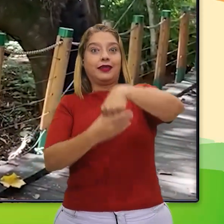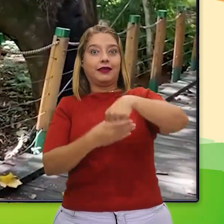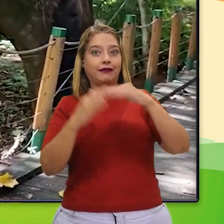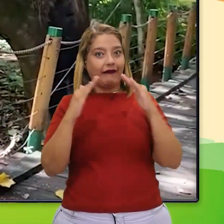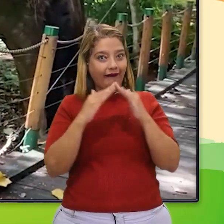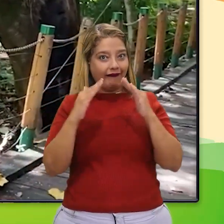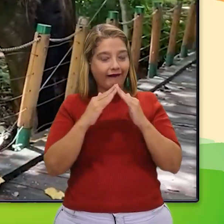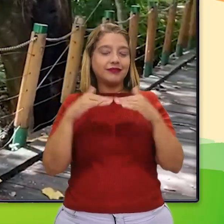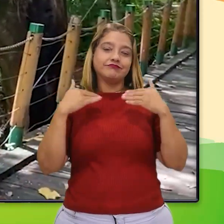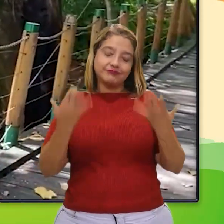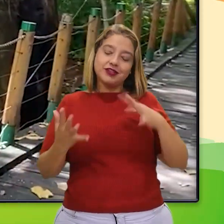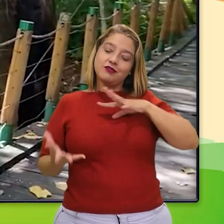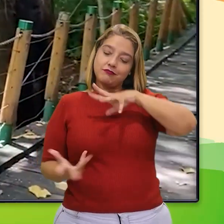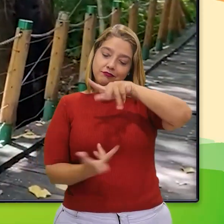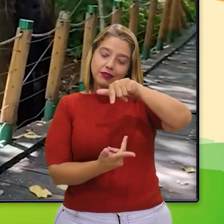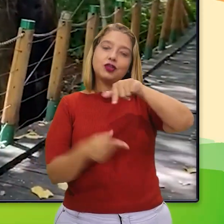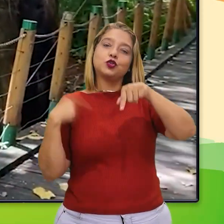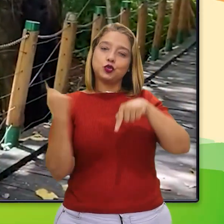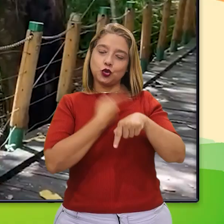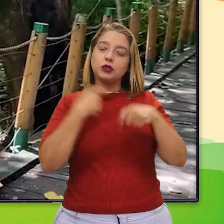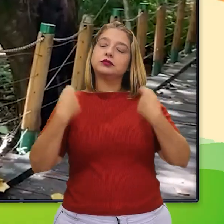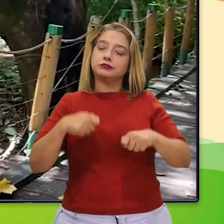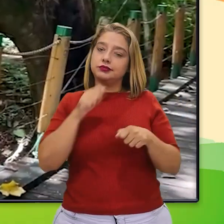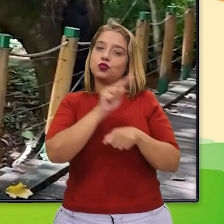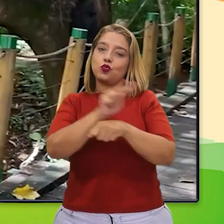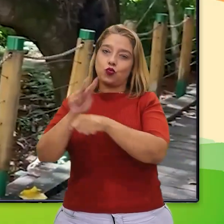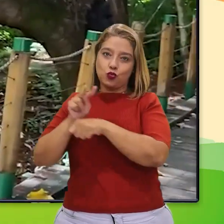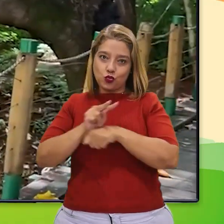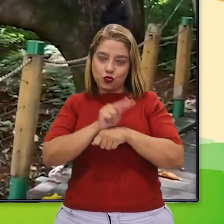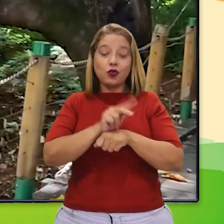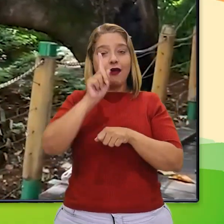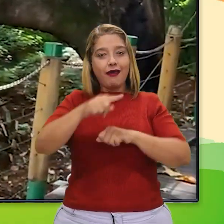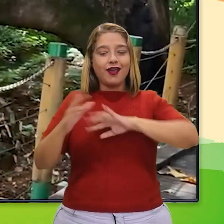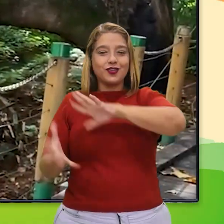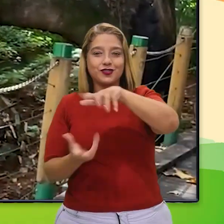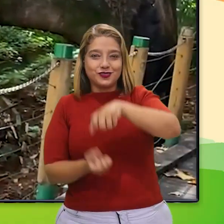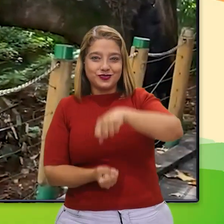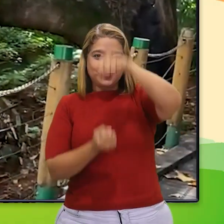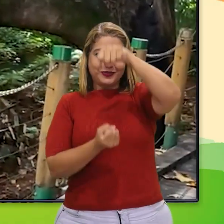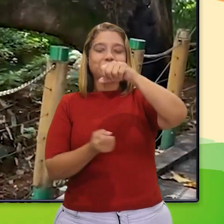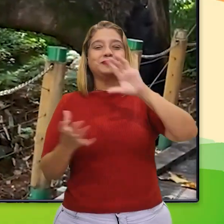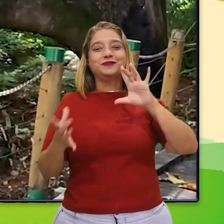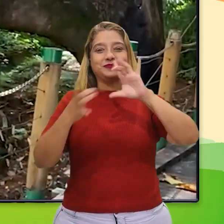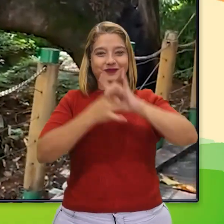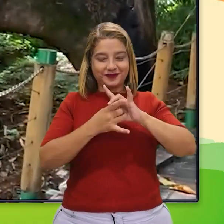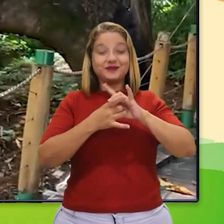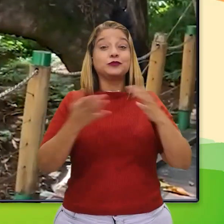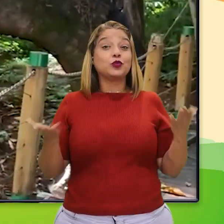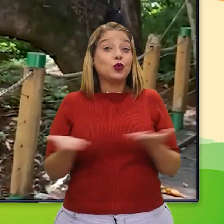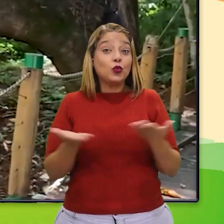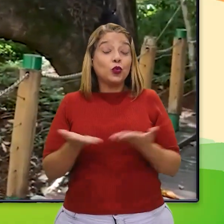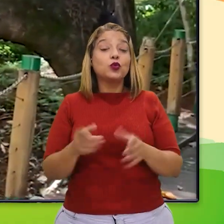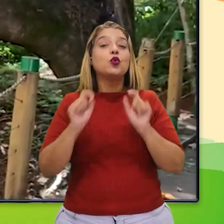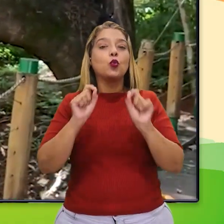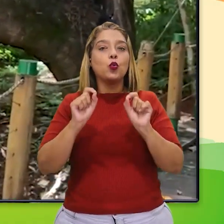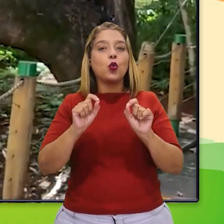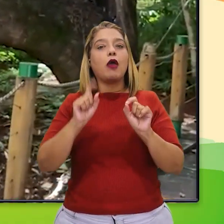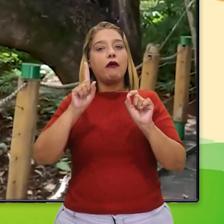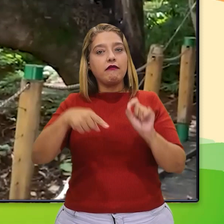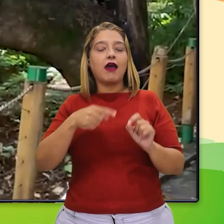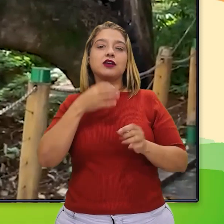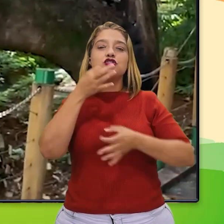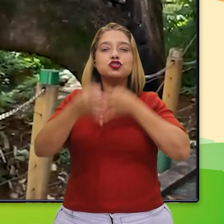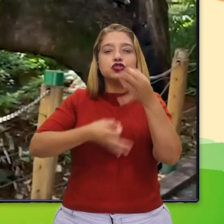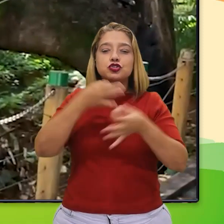planeta que a gente tem que cuidar. Esse é o Sustentabilidade em Conexão. E a partir de hoje, a gente vai te dar